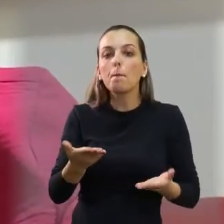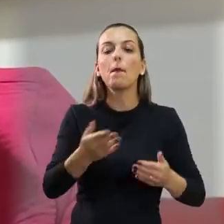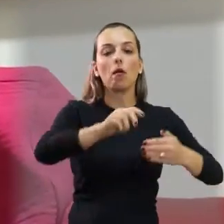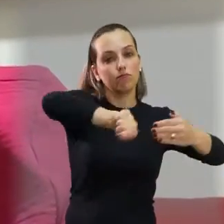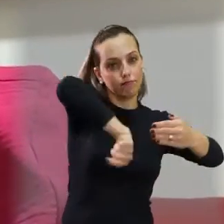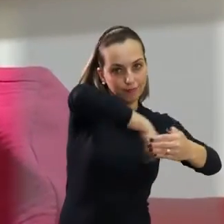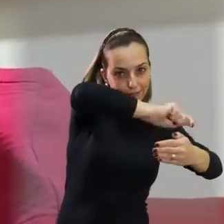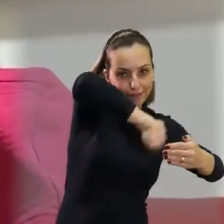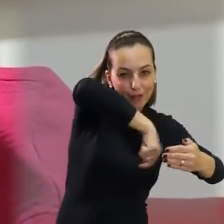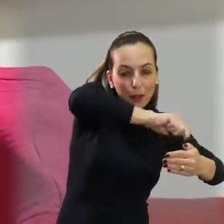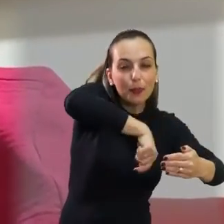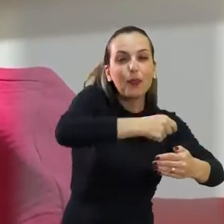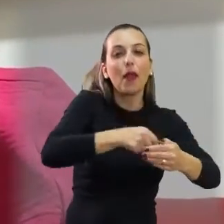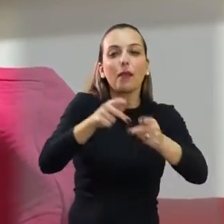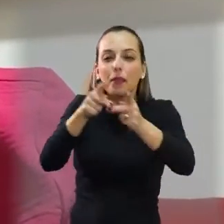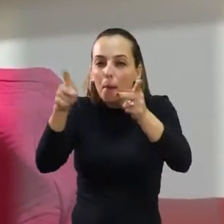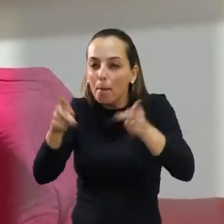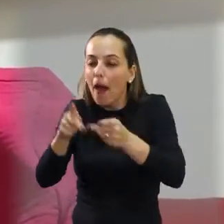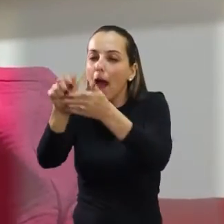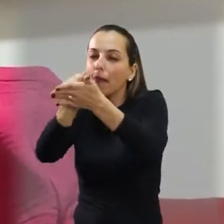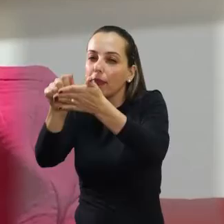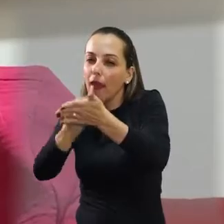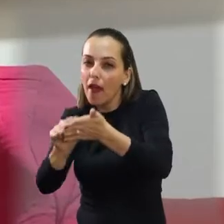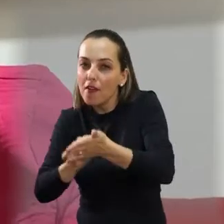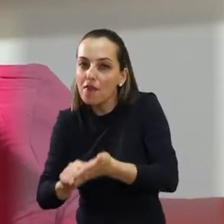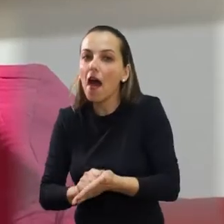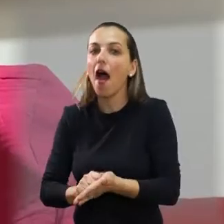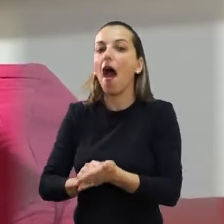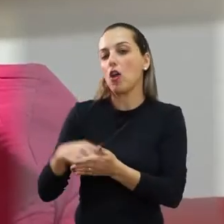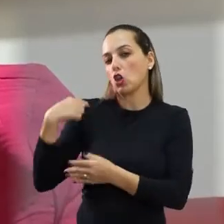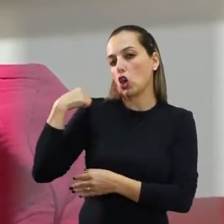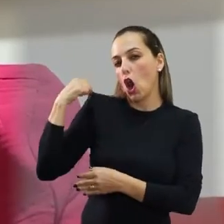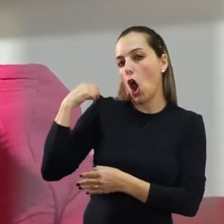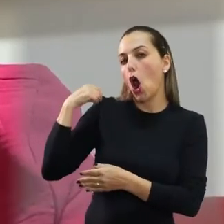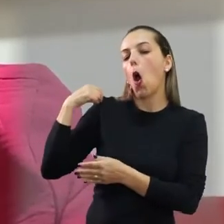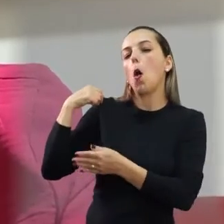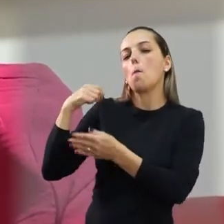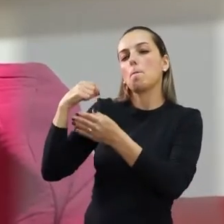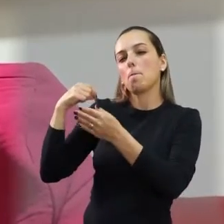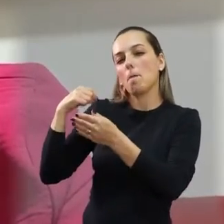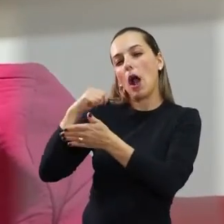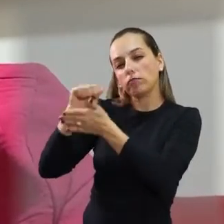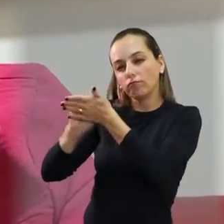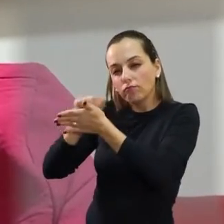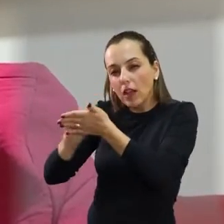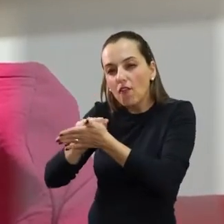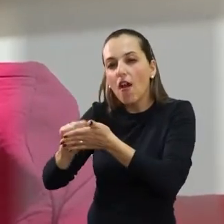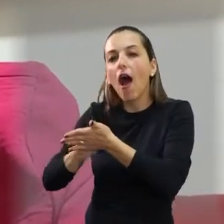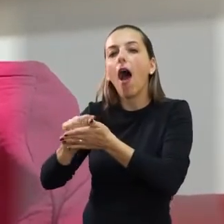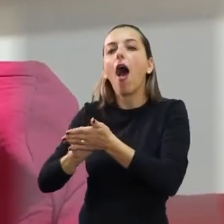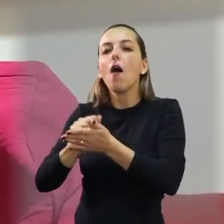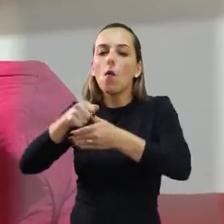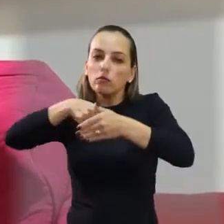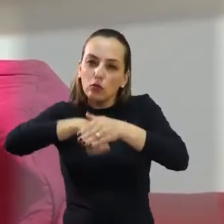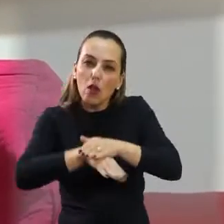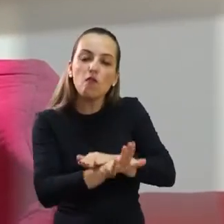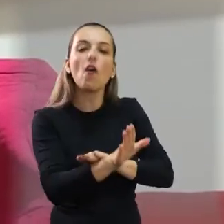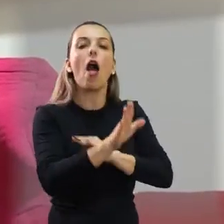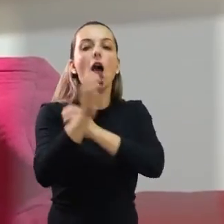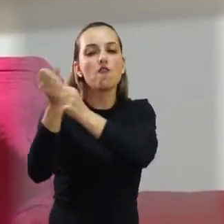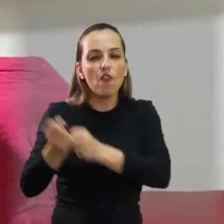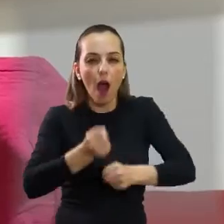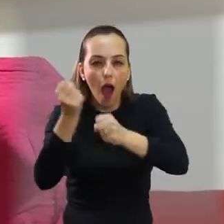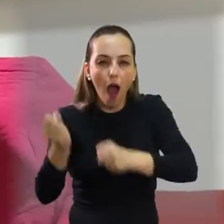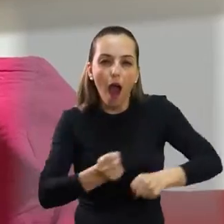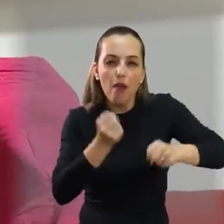Por exemplo, na hora de cozinhar, na hora de lavar a louça, passar uma roupa, guardar a roupa,